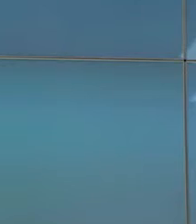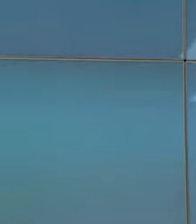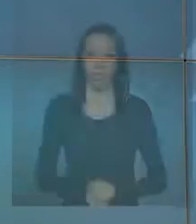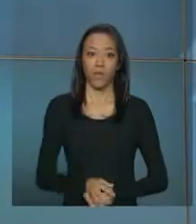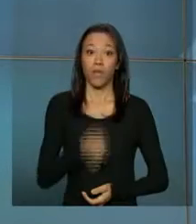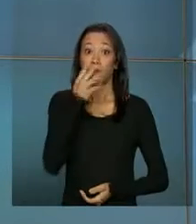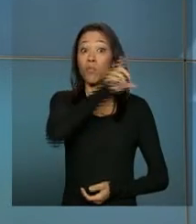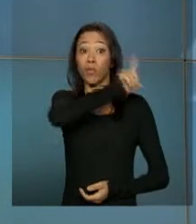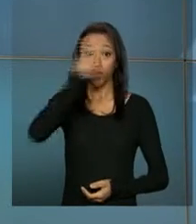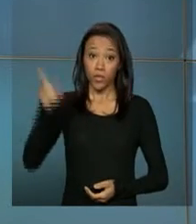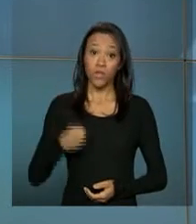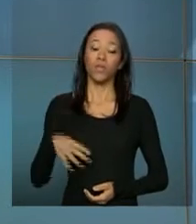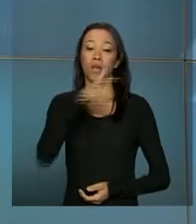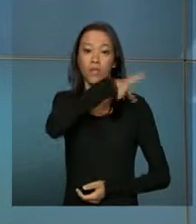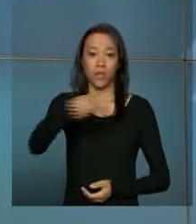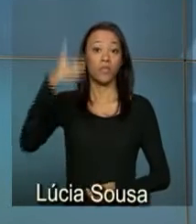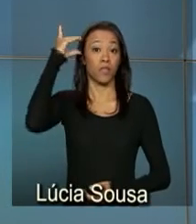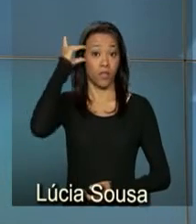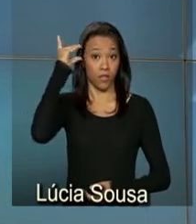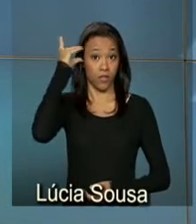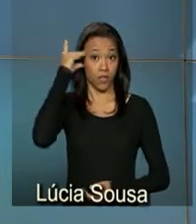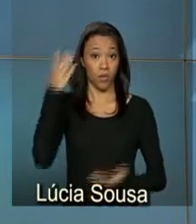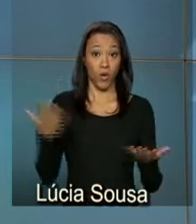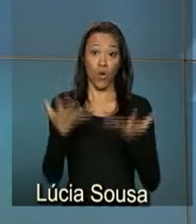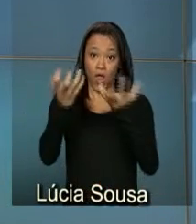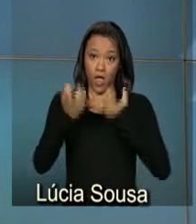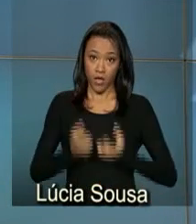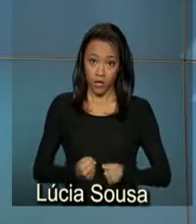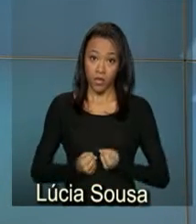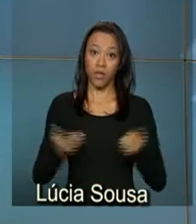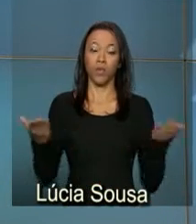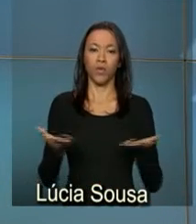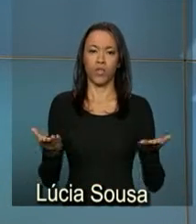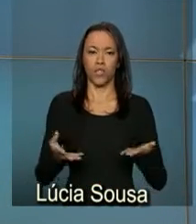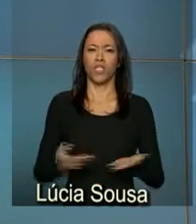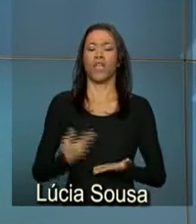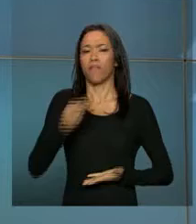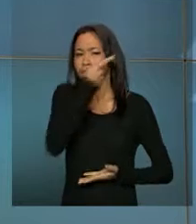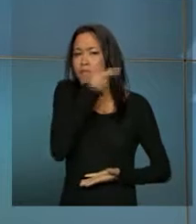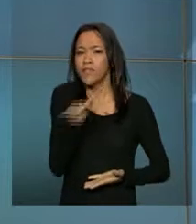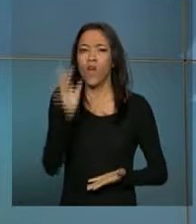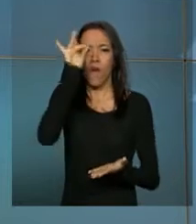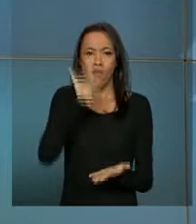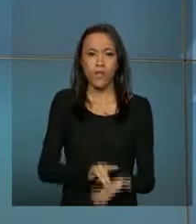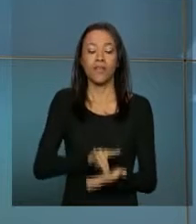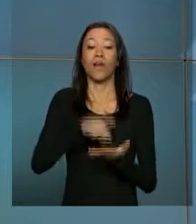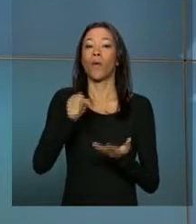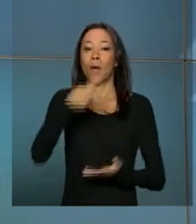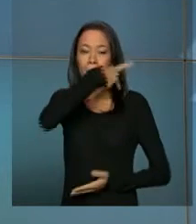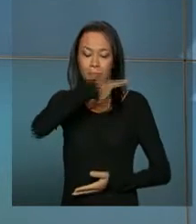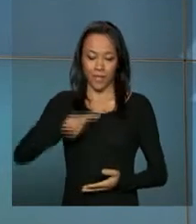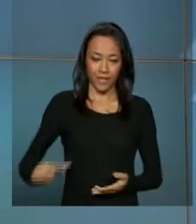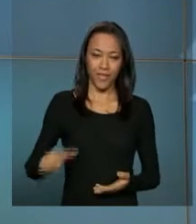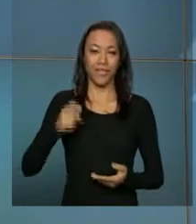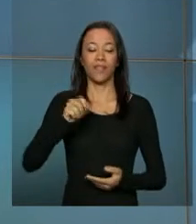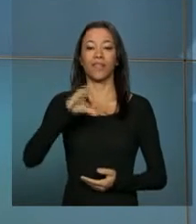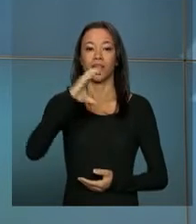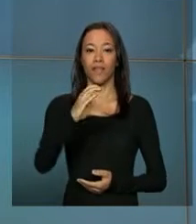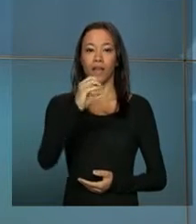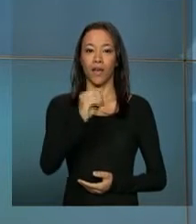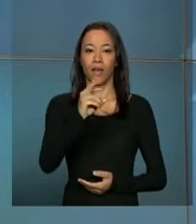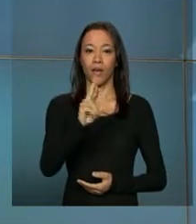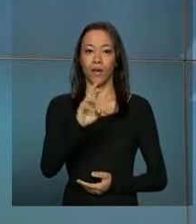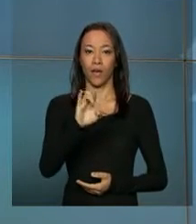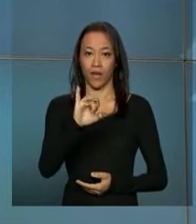Olá, bom dia. A presidenta Dilma Rousseff recebe hoje em visita oficial de Estado a presidenta da República da Coreia, Park